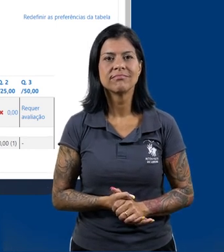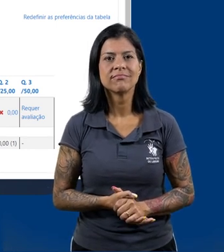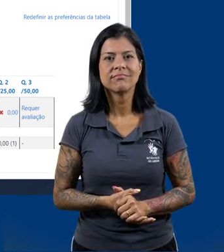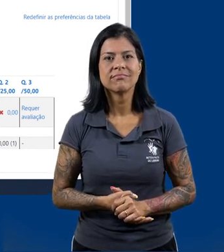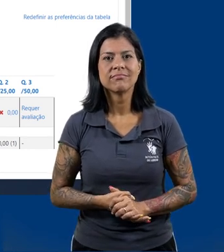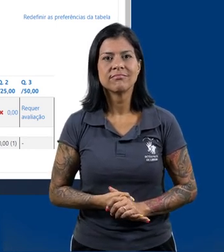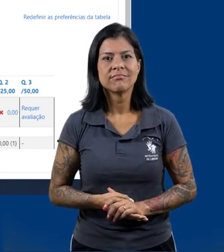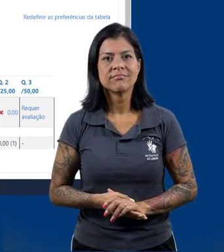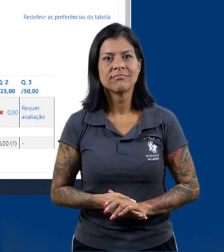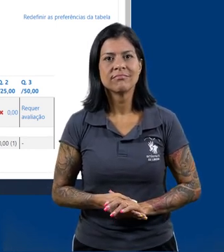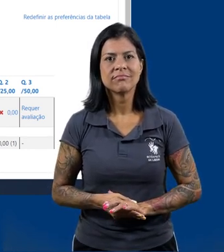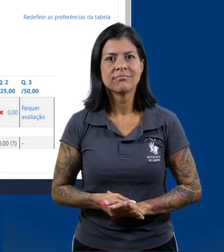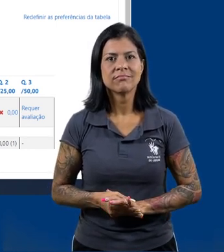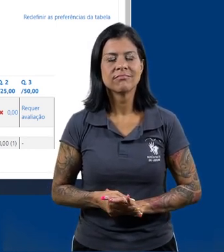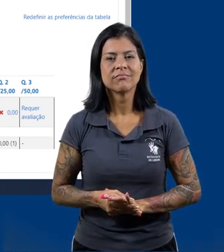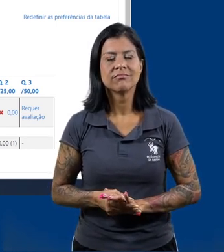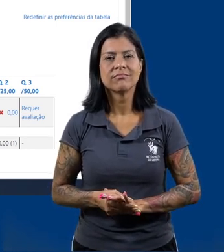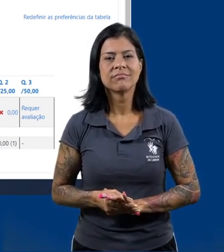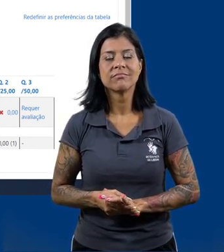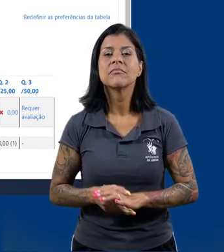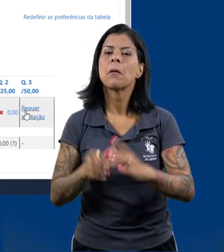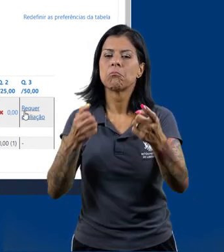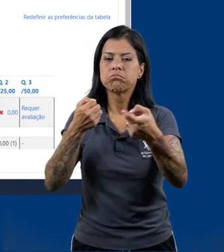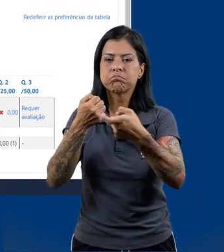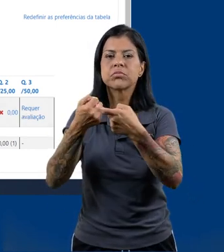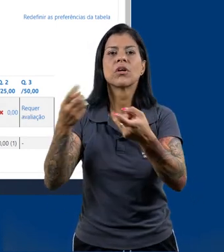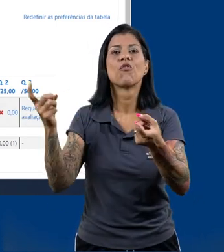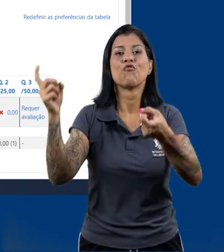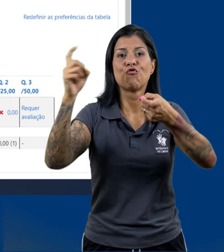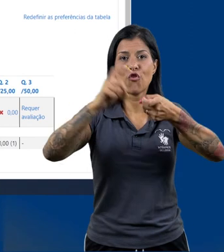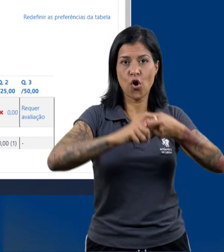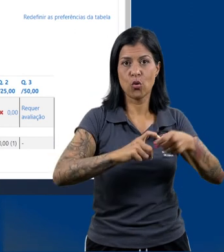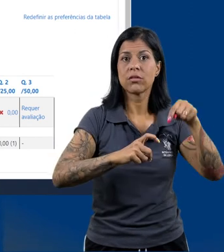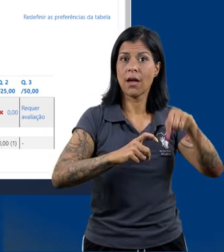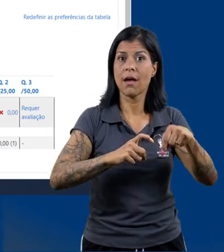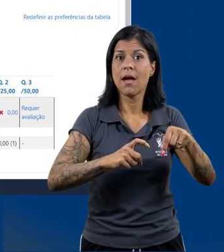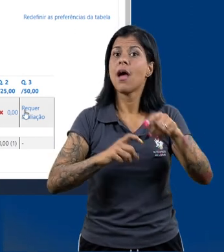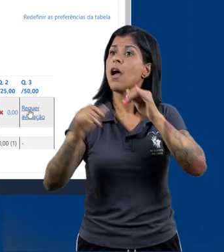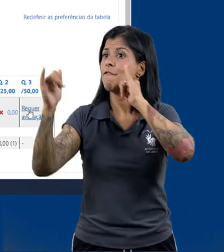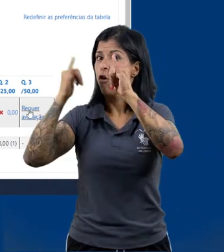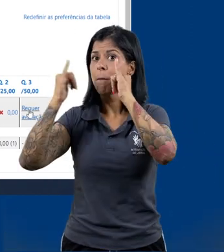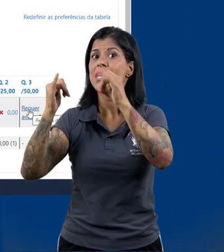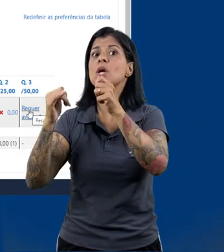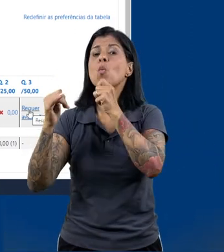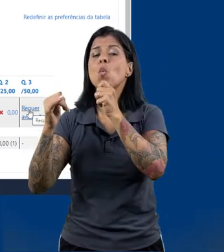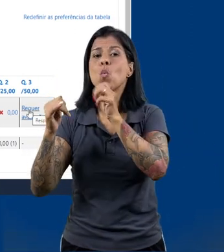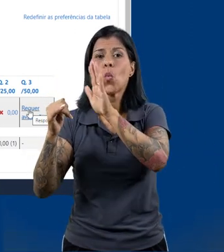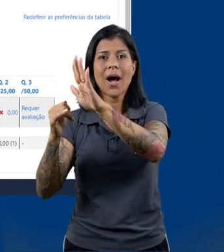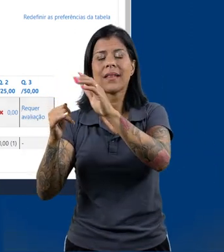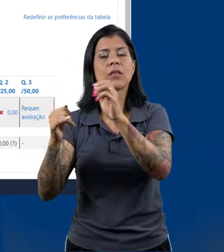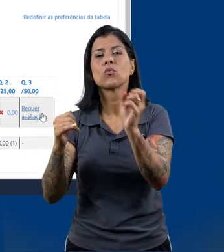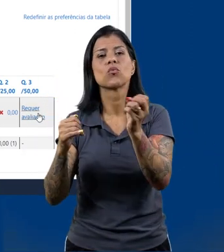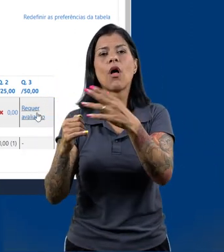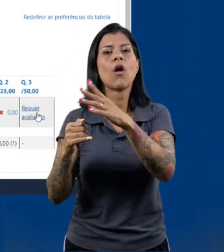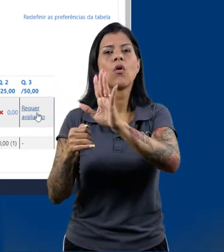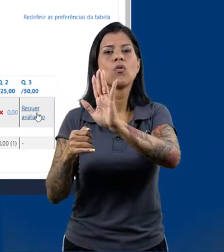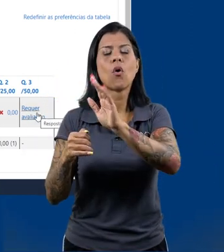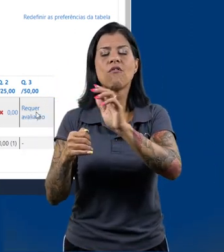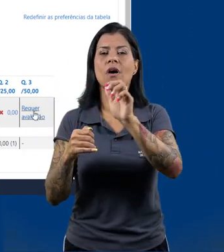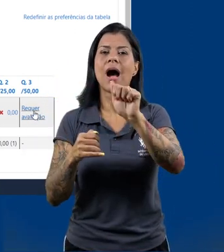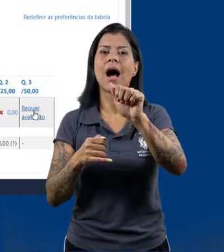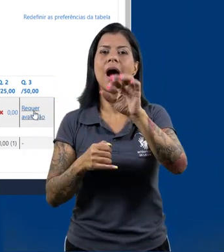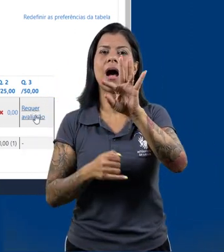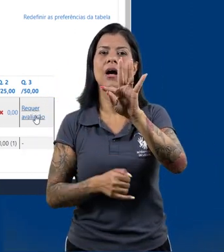página da tentativa. Como eu cliquei no botão voltar, que essa informação ainda não está